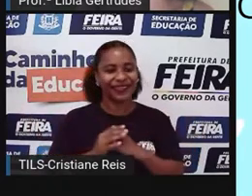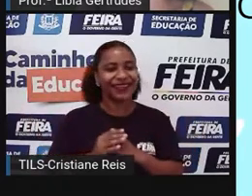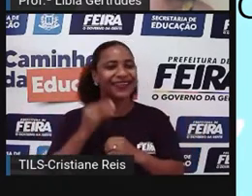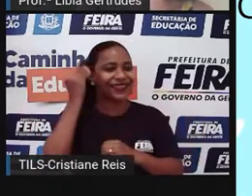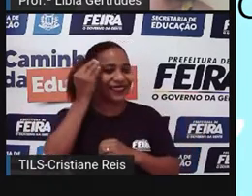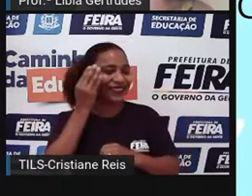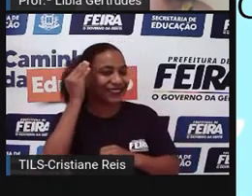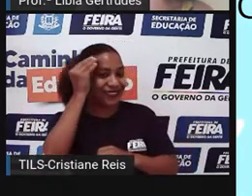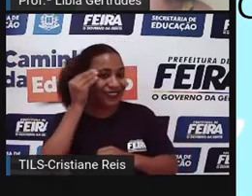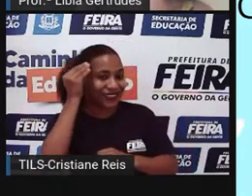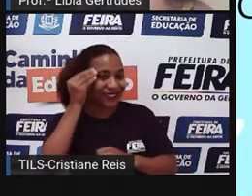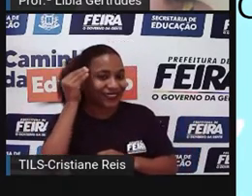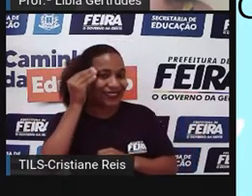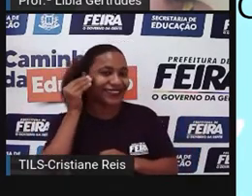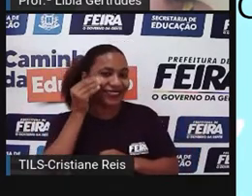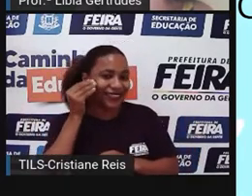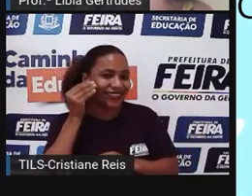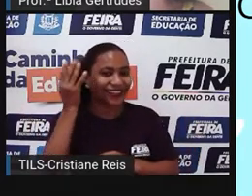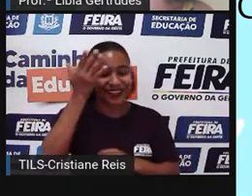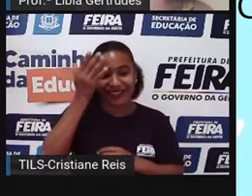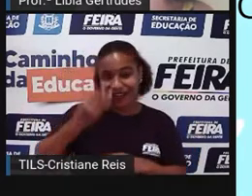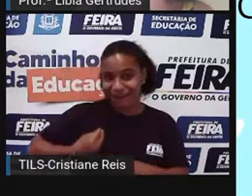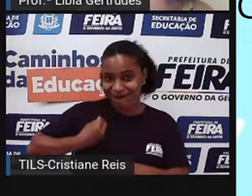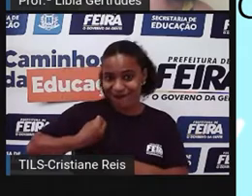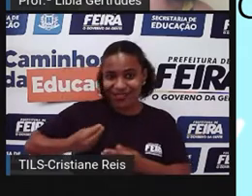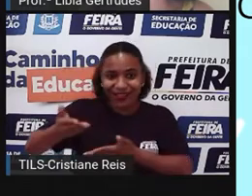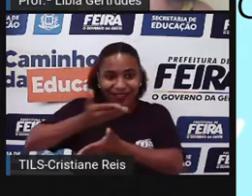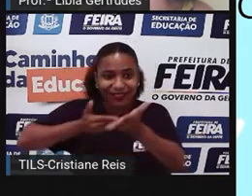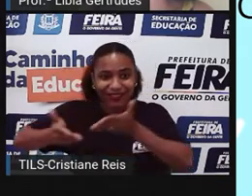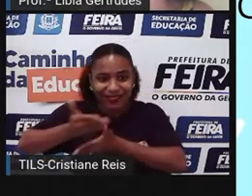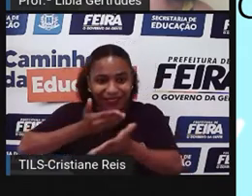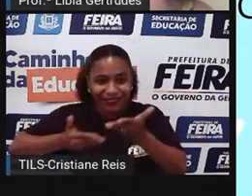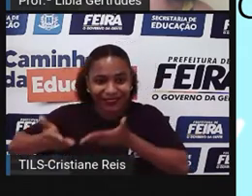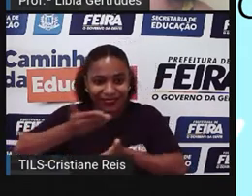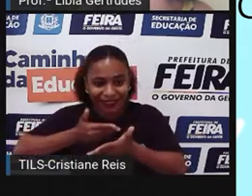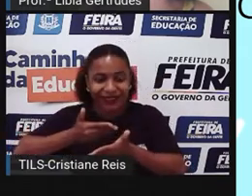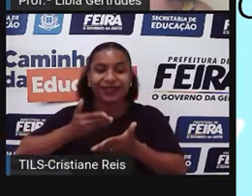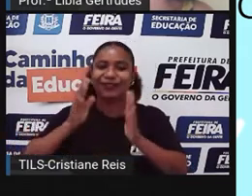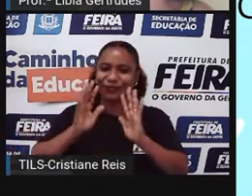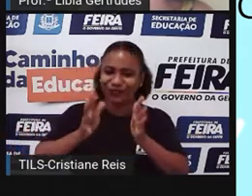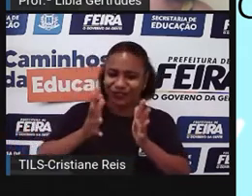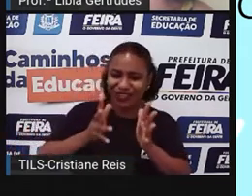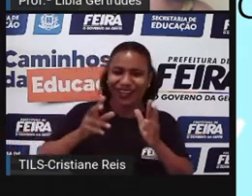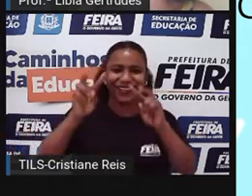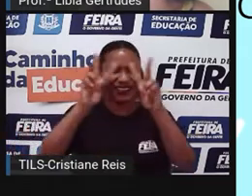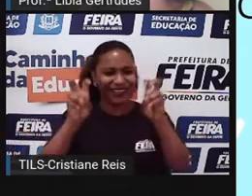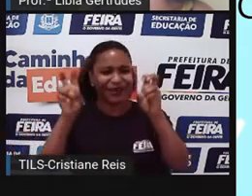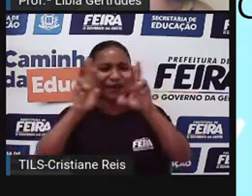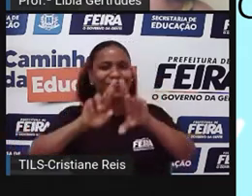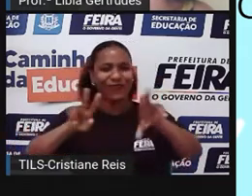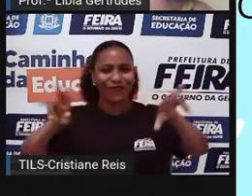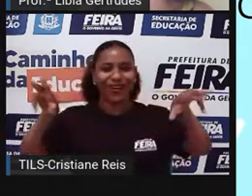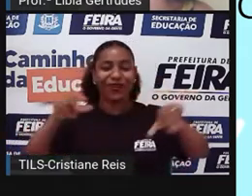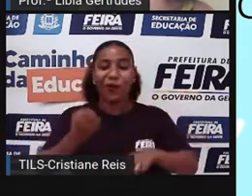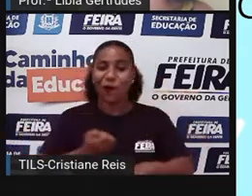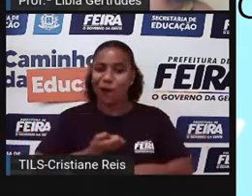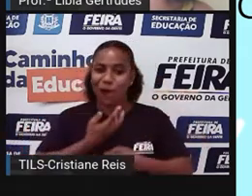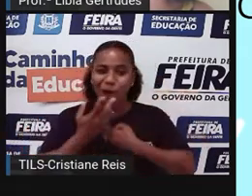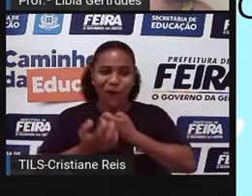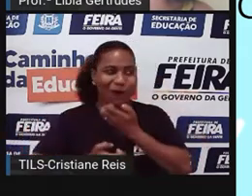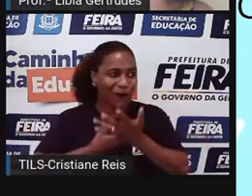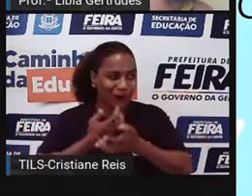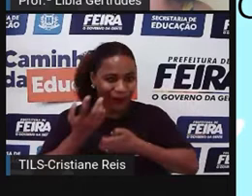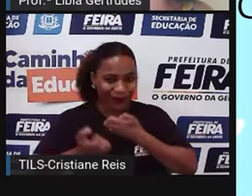Viveres a gente já falou de vários temas, né? Inclusive já gravamos uma aula sobre poesia, né? E vocês